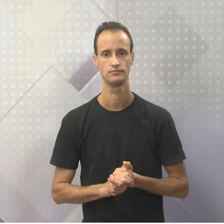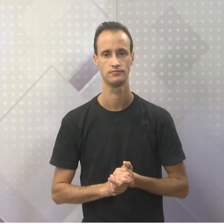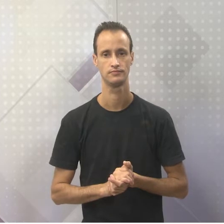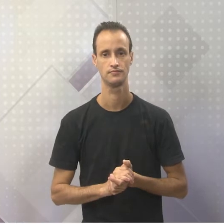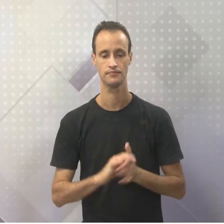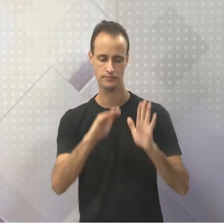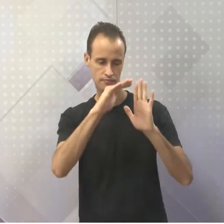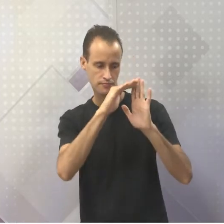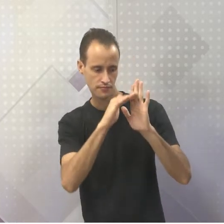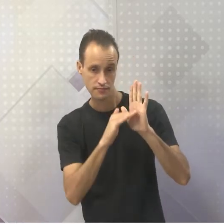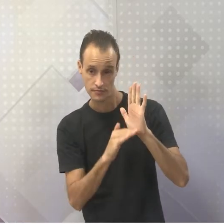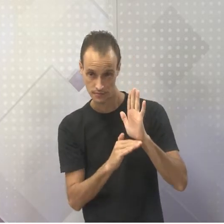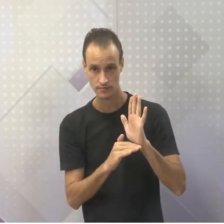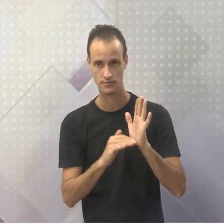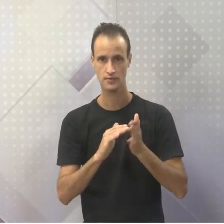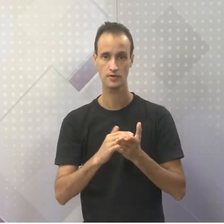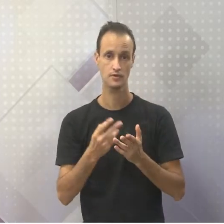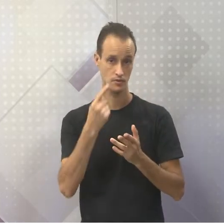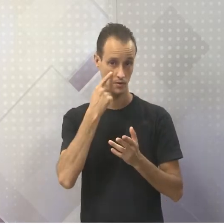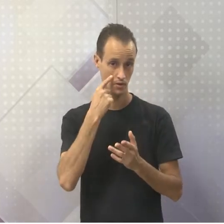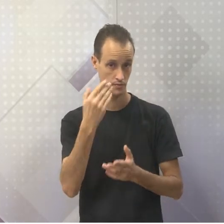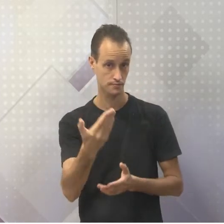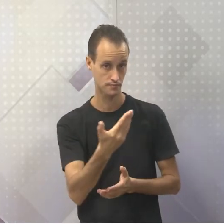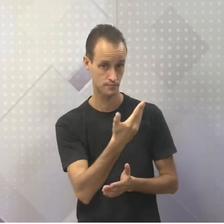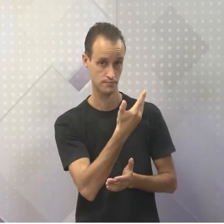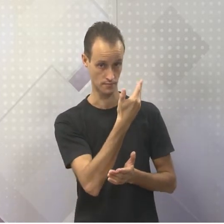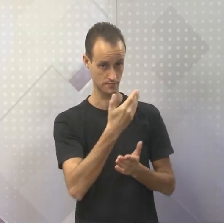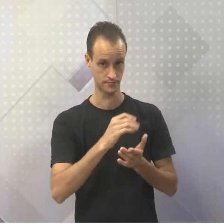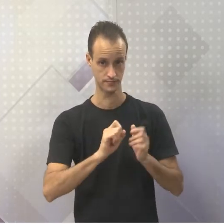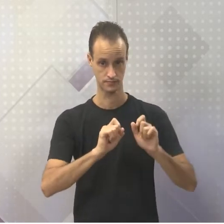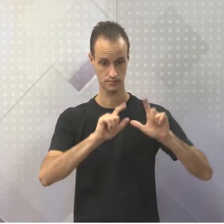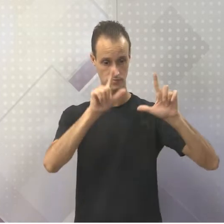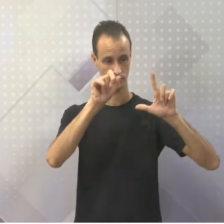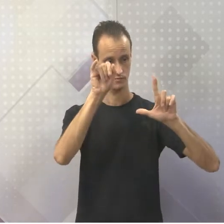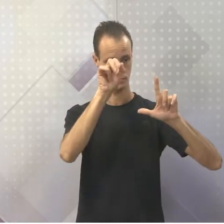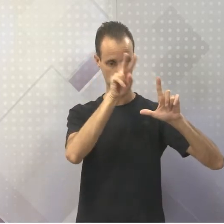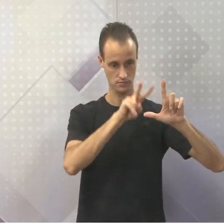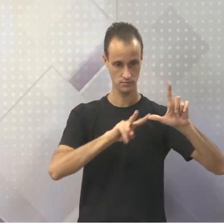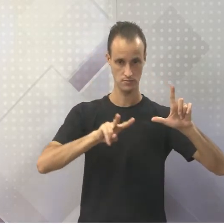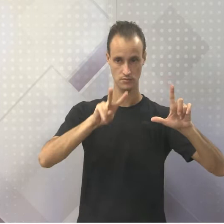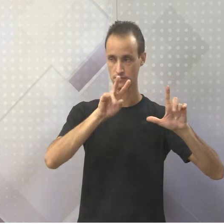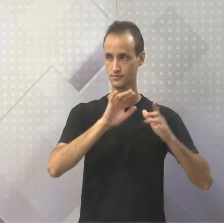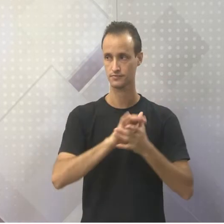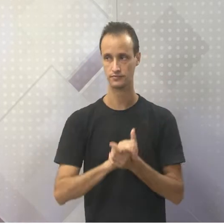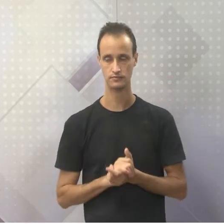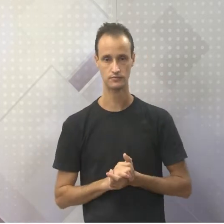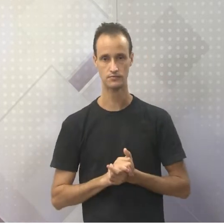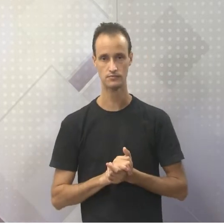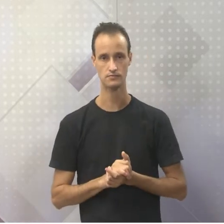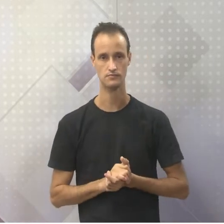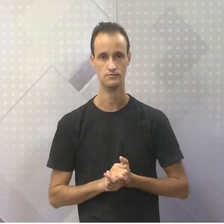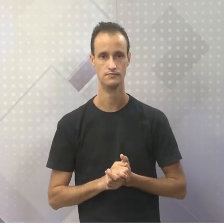E eu queria chamar a atenção de vocês aqui para essa imagem. Bem interessante. Eu fiz questão de procurar essa imagem aí para vocês.